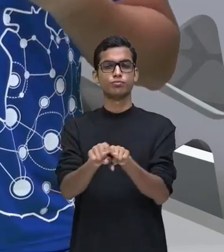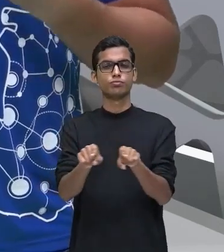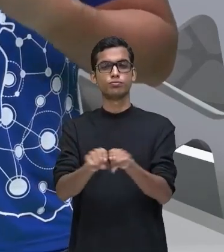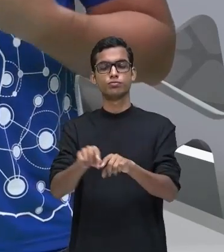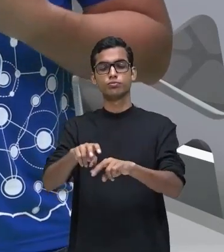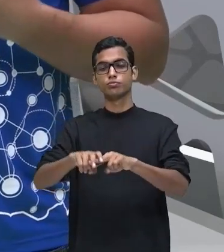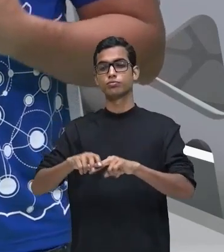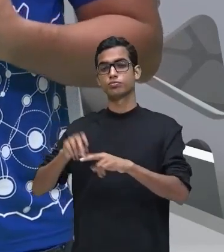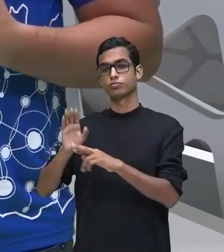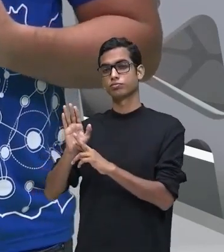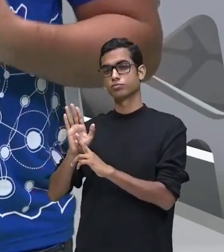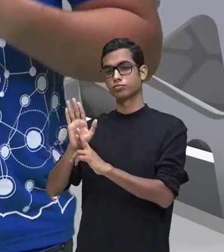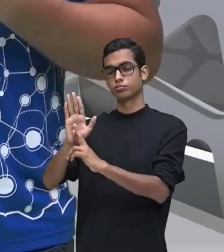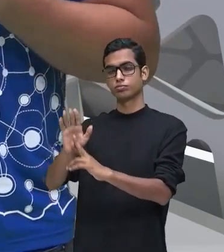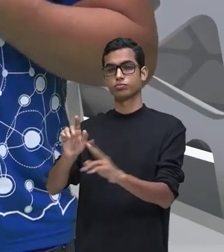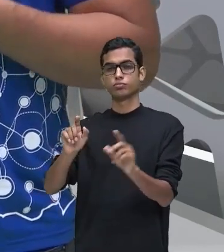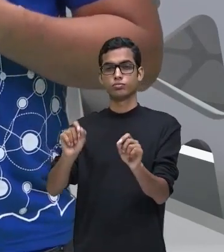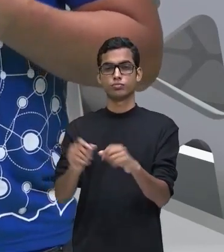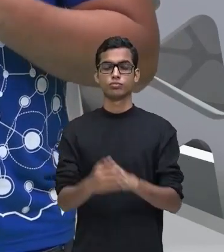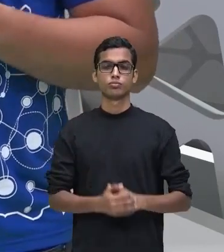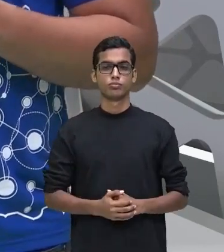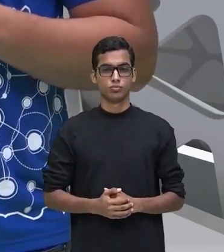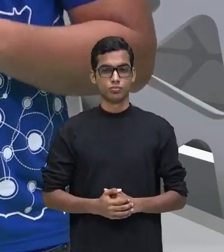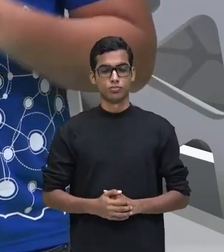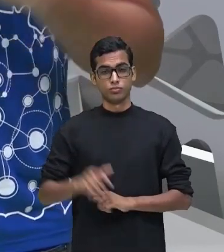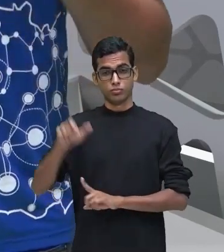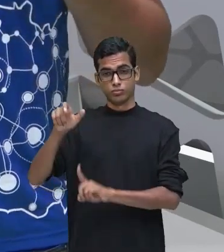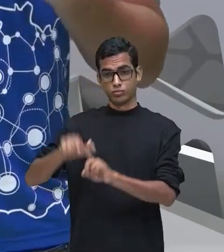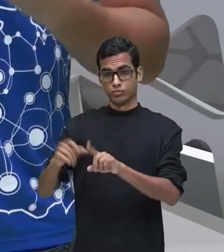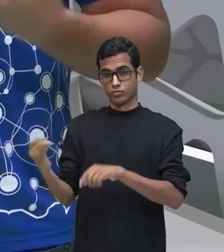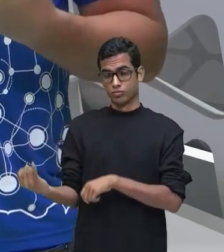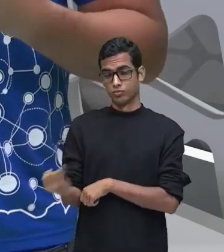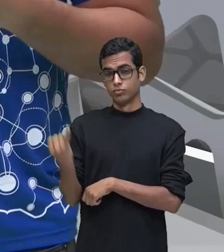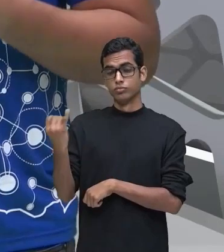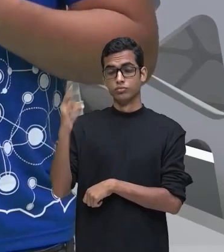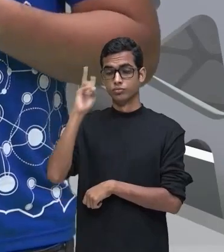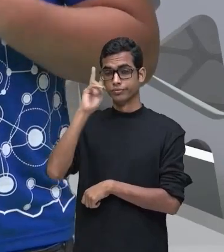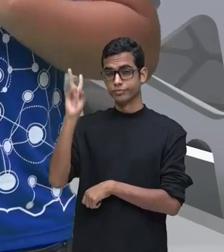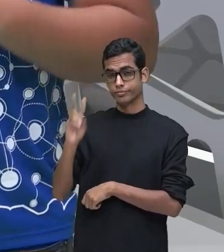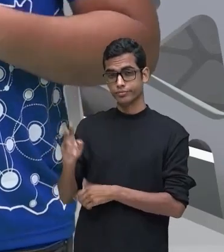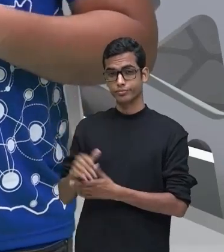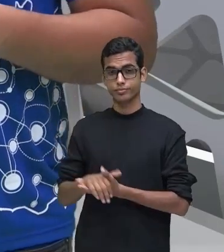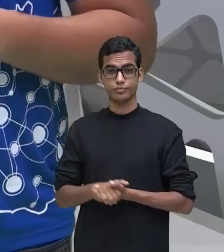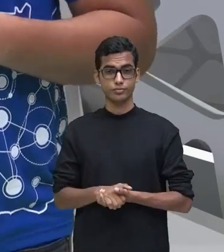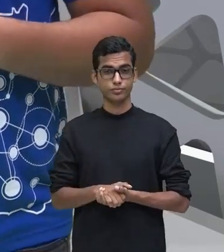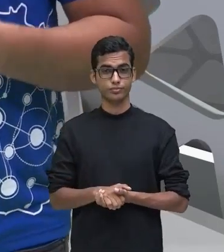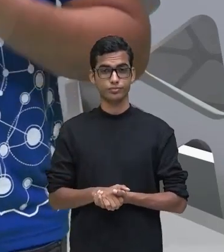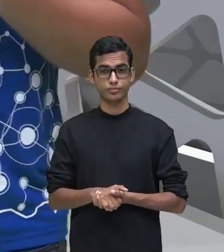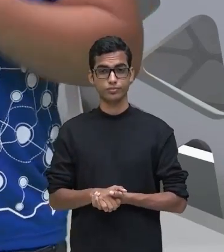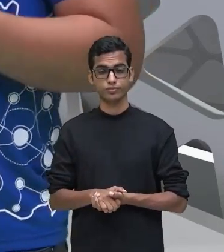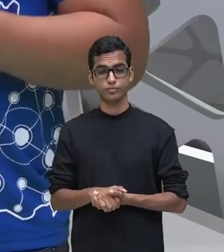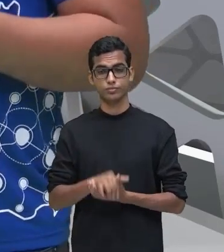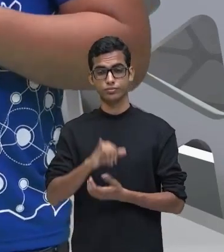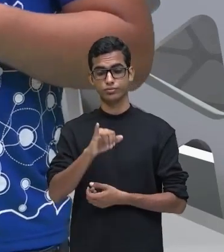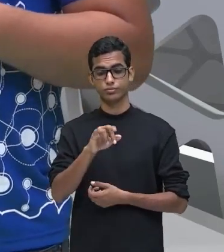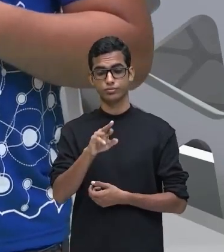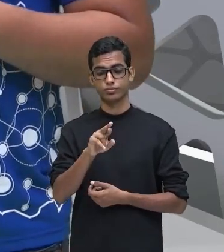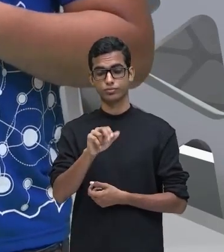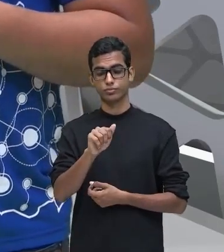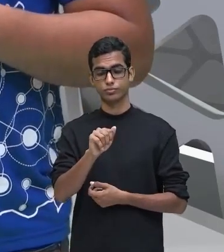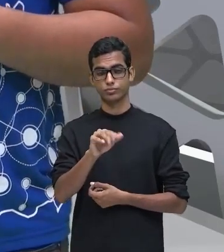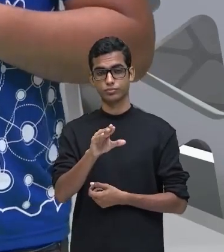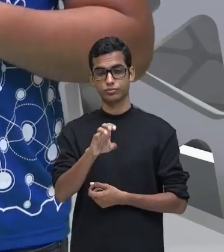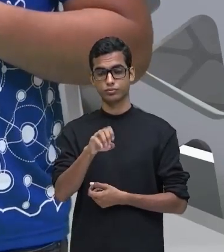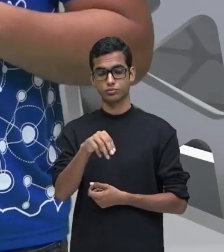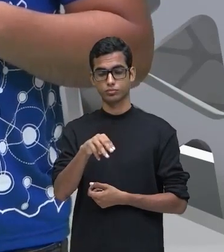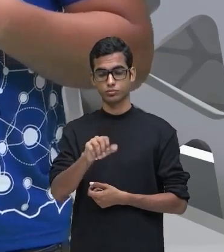representar para a gente uma personagem muito importante, que é exatamente a personagem Iracima de José